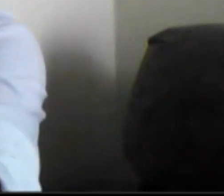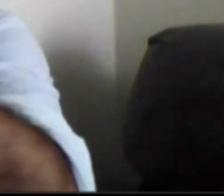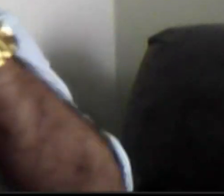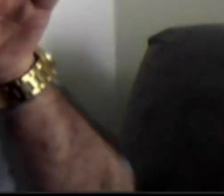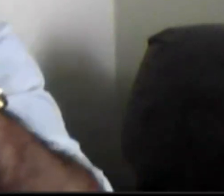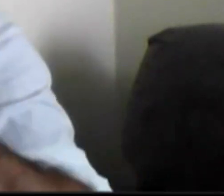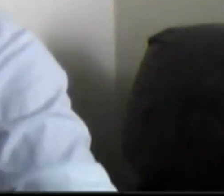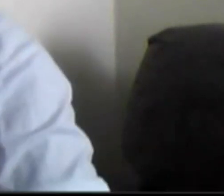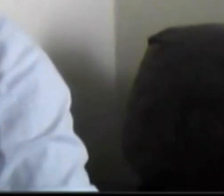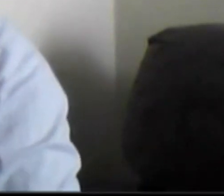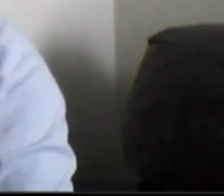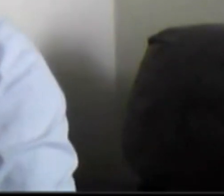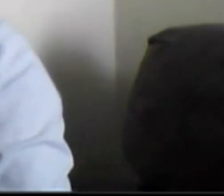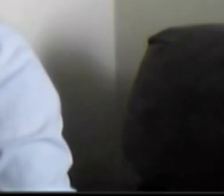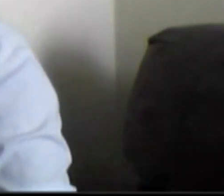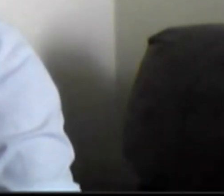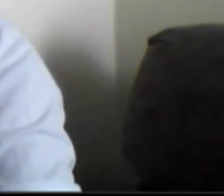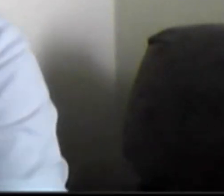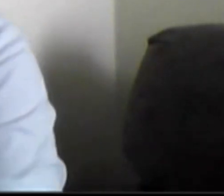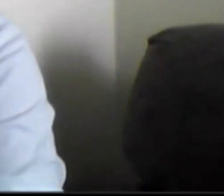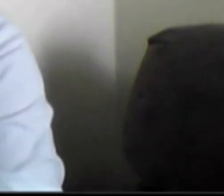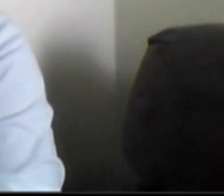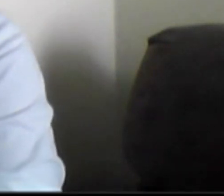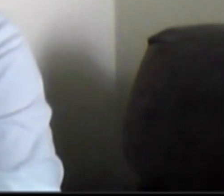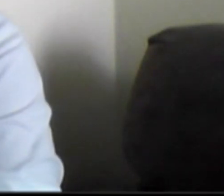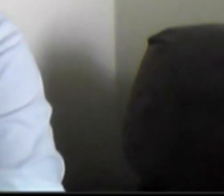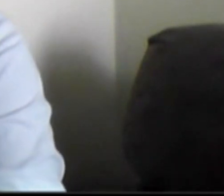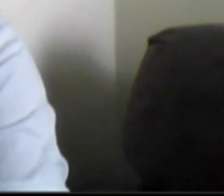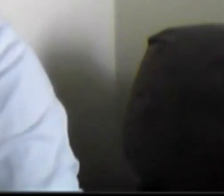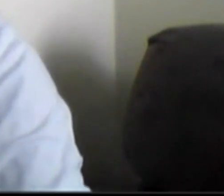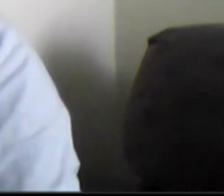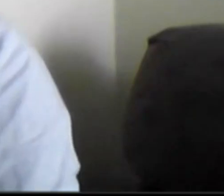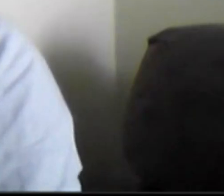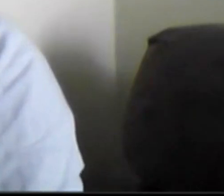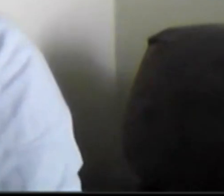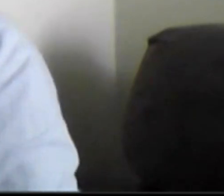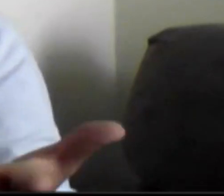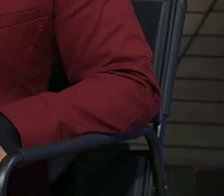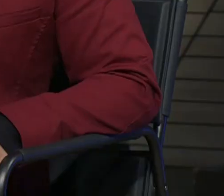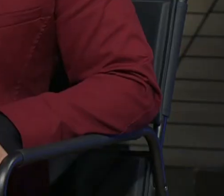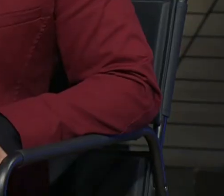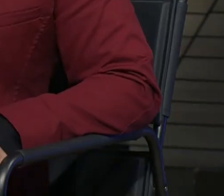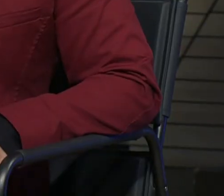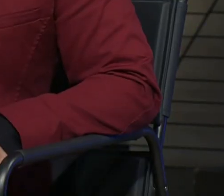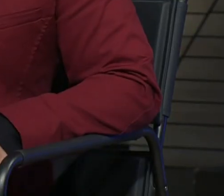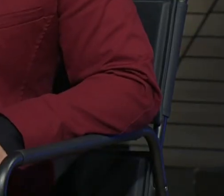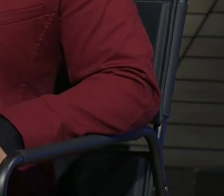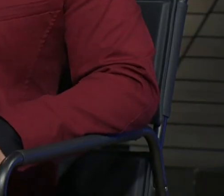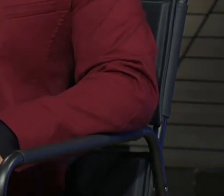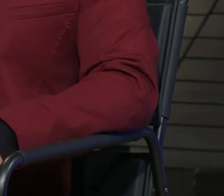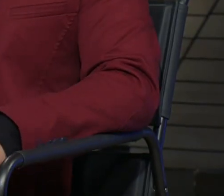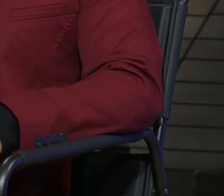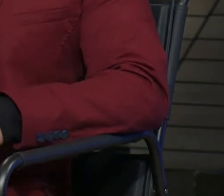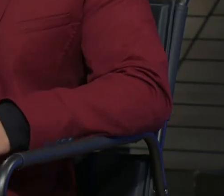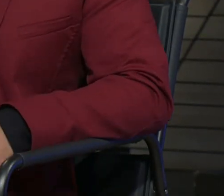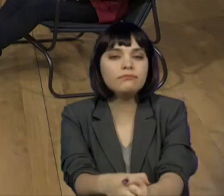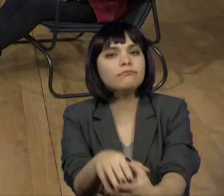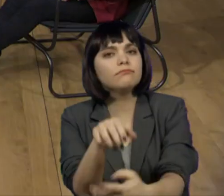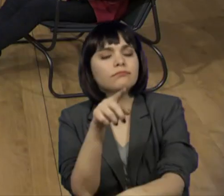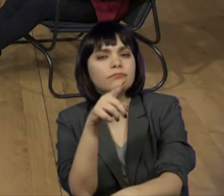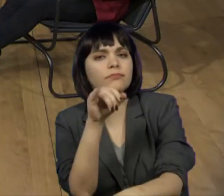que a LBI seja, de fato, implementada dentro da sociedade. Então, eu acho que é isso que está faltando.